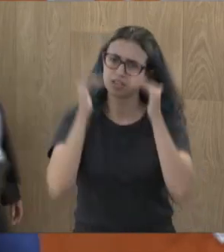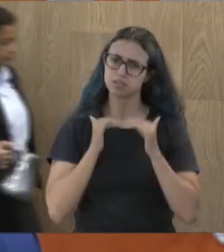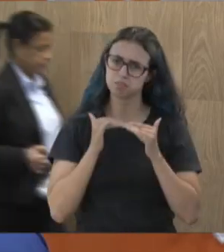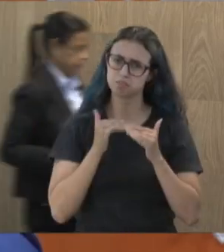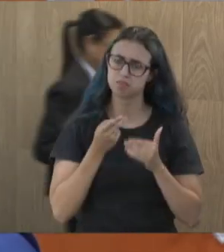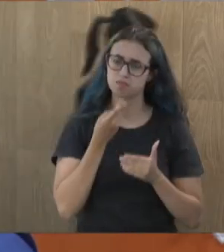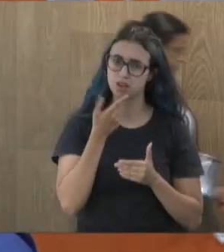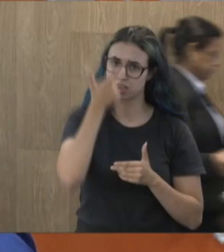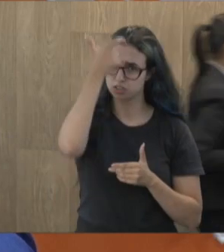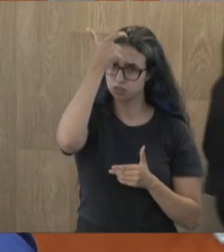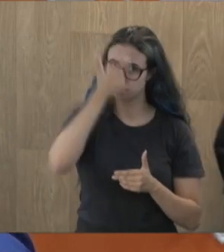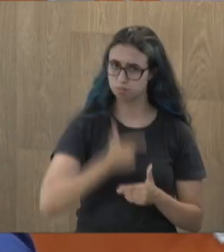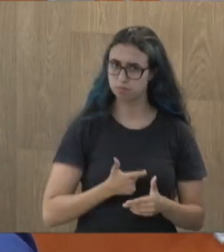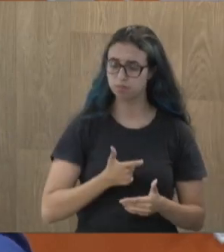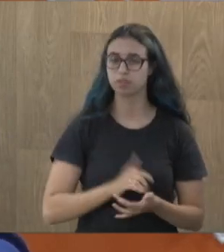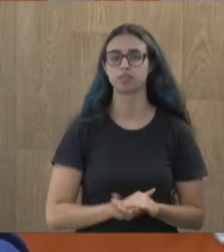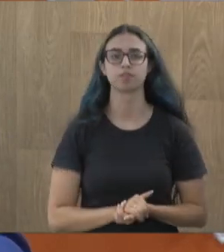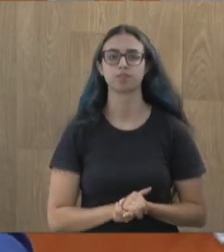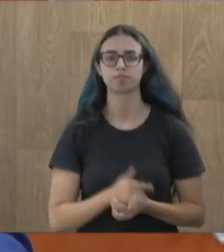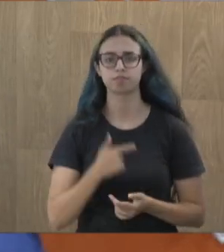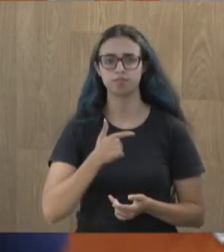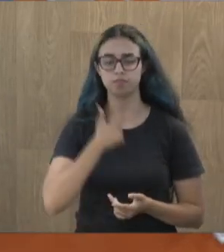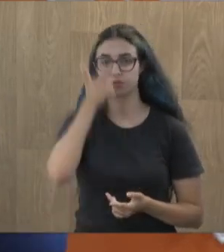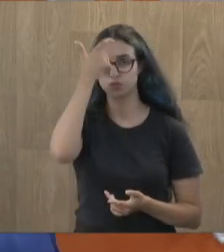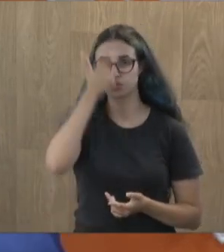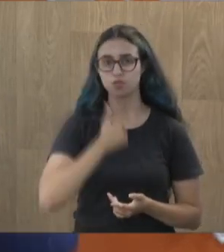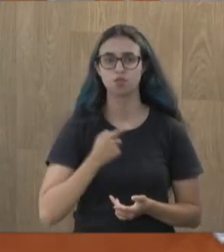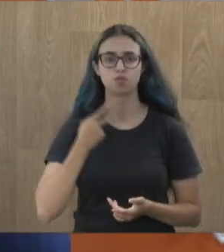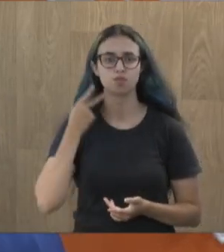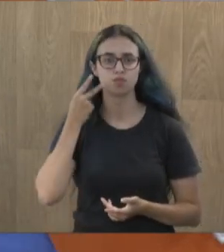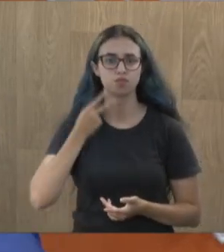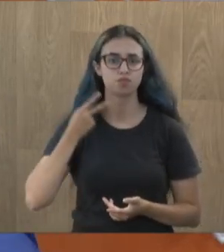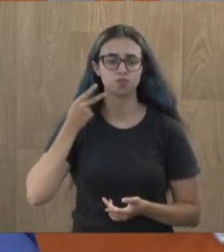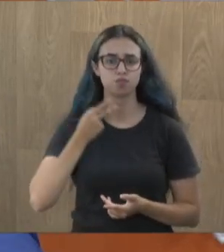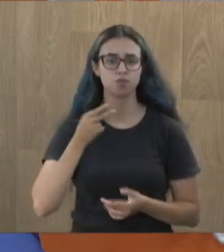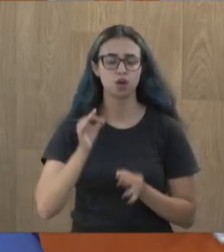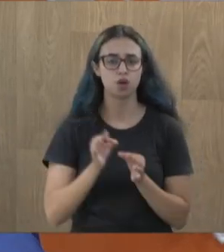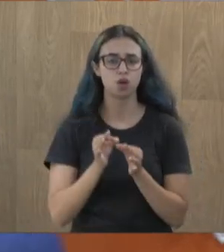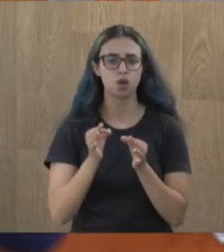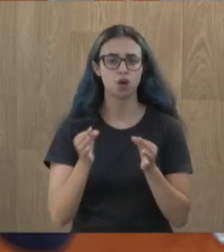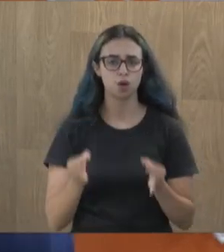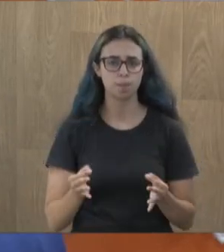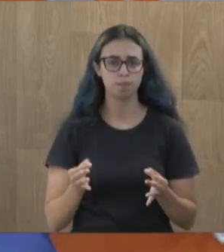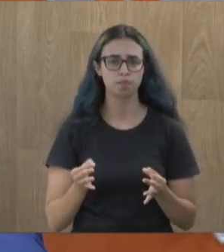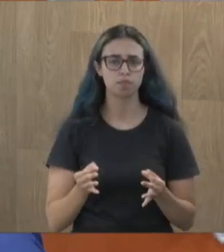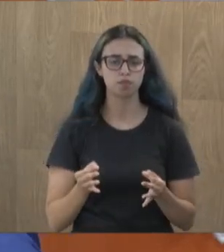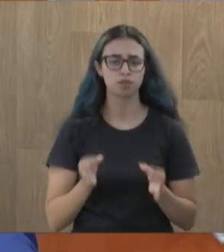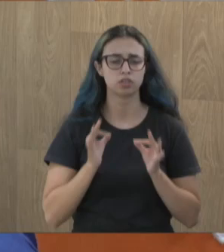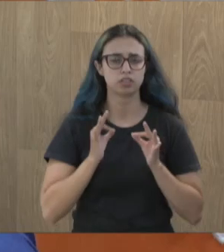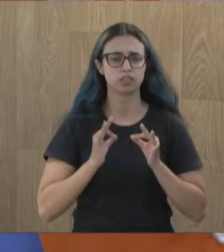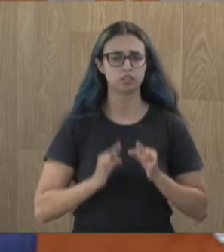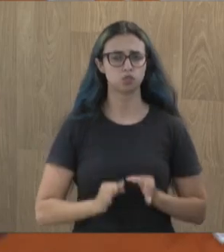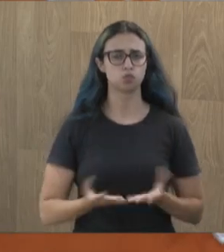mim, Diego Espino, que é um vereador honesto, atuante, cordial.